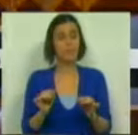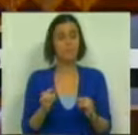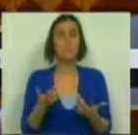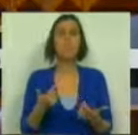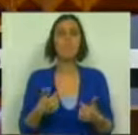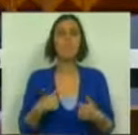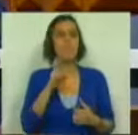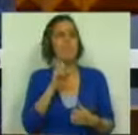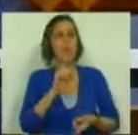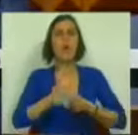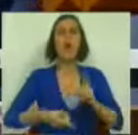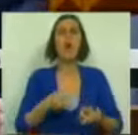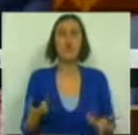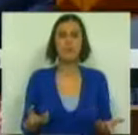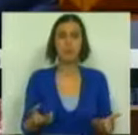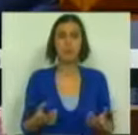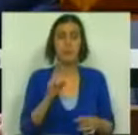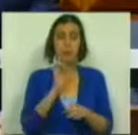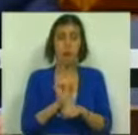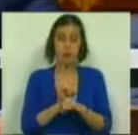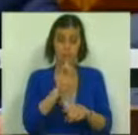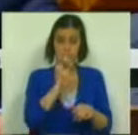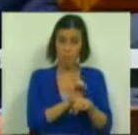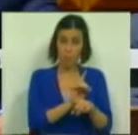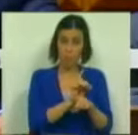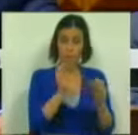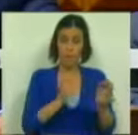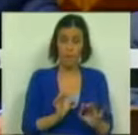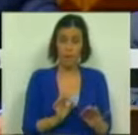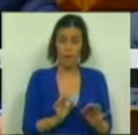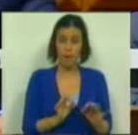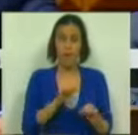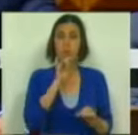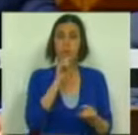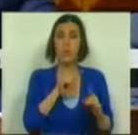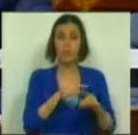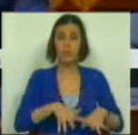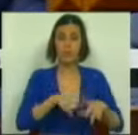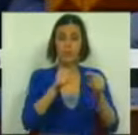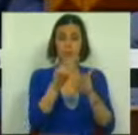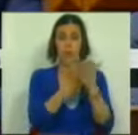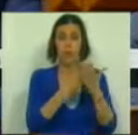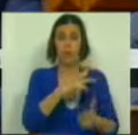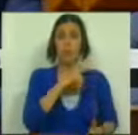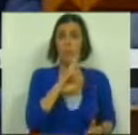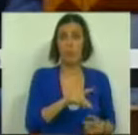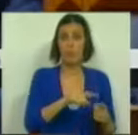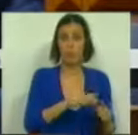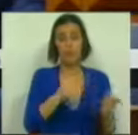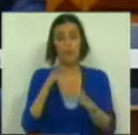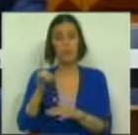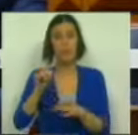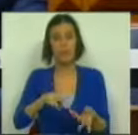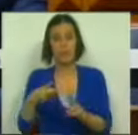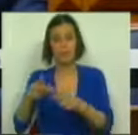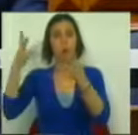o que é que nós assistimos? É que, enquanto em paralelo se prepara o potencial de crescimento da economia portuguesa, também